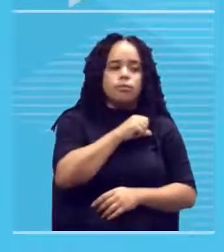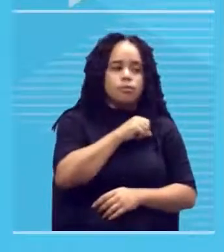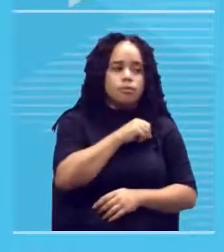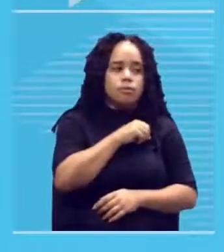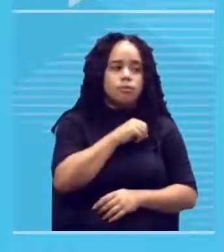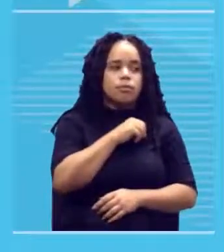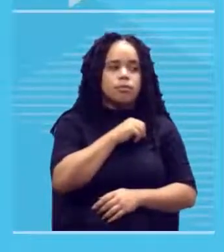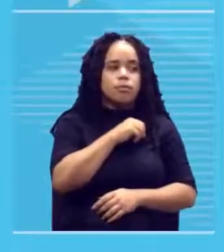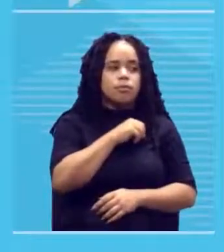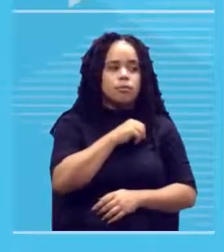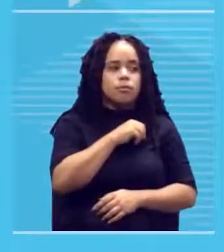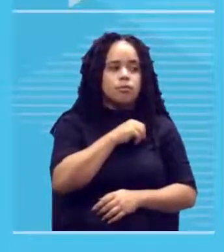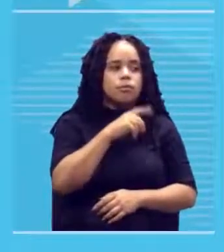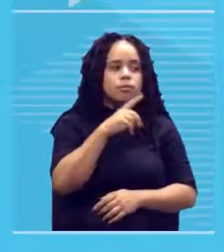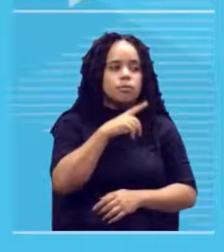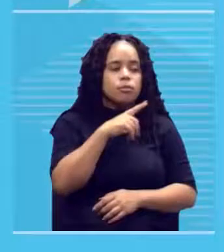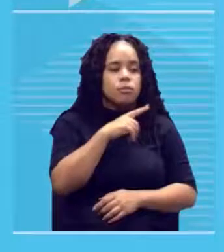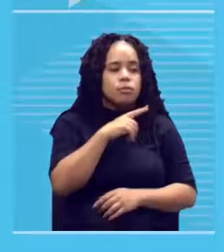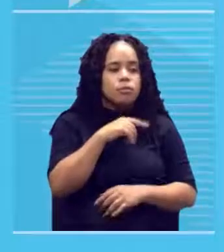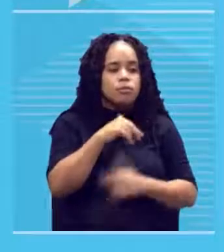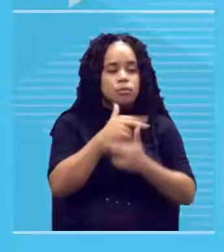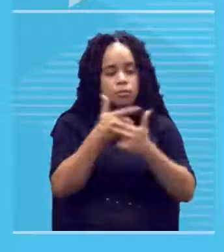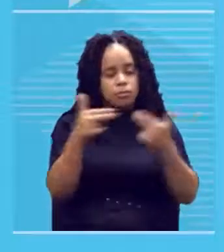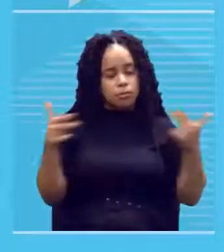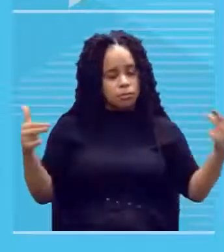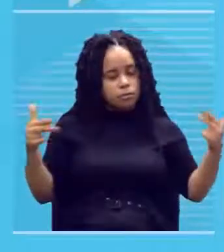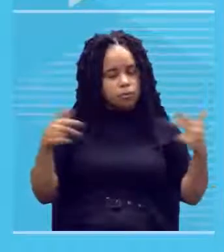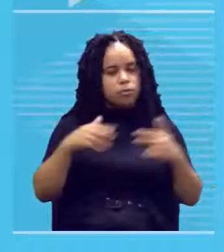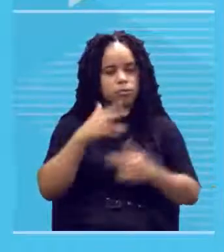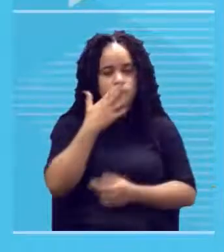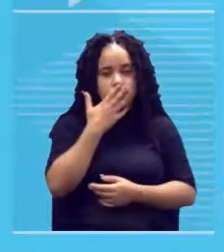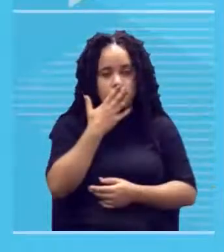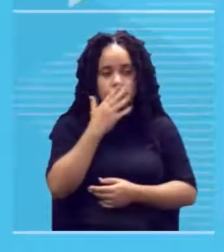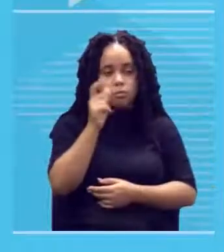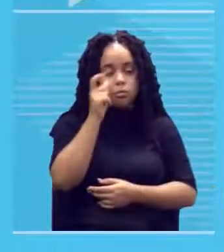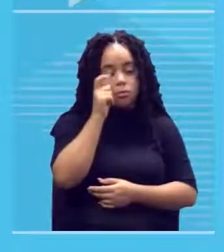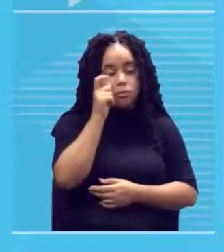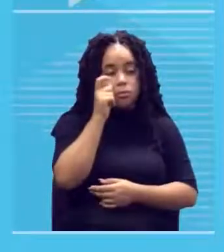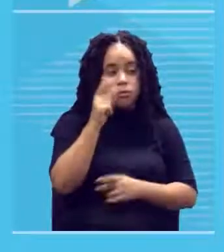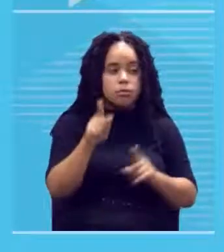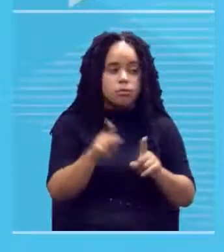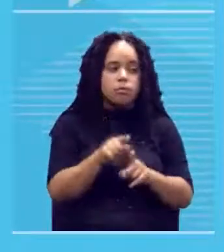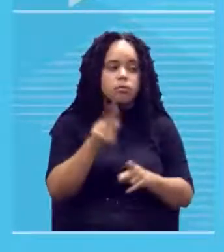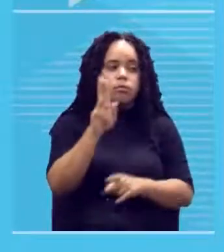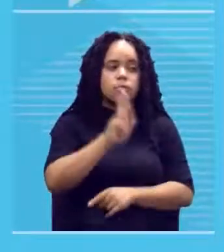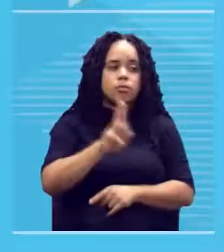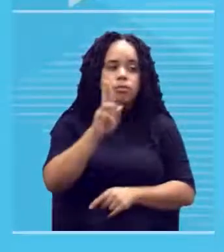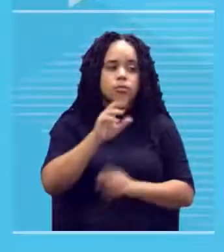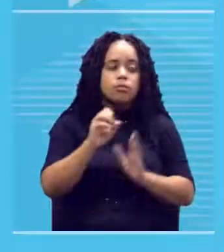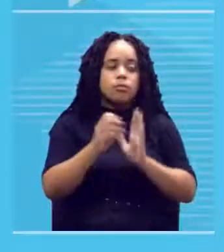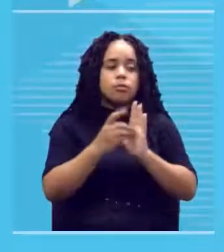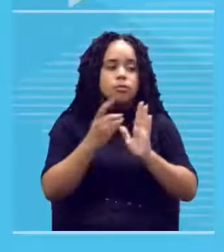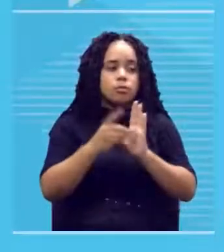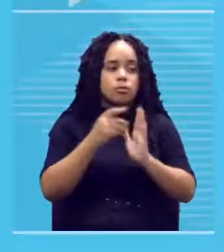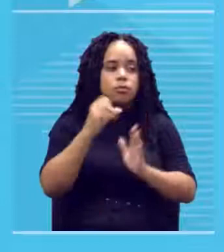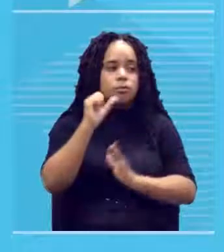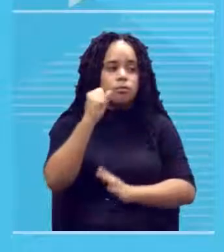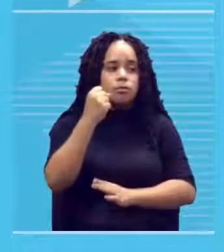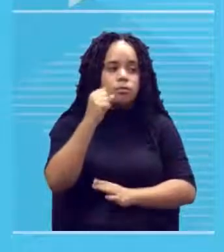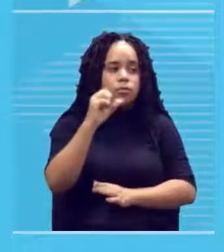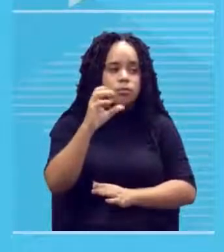tem uma amálgama de cor bastante interessante e foi muito usada na década de 80 na